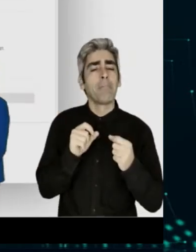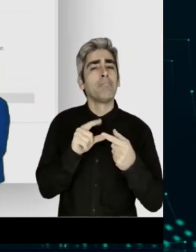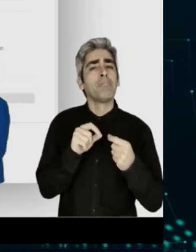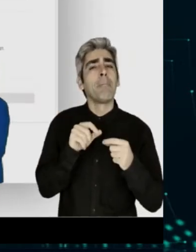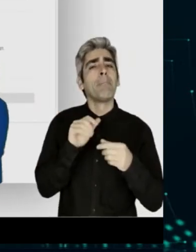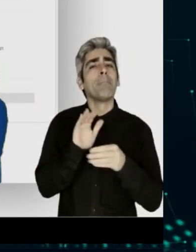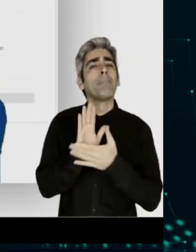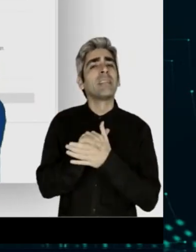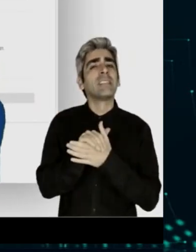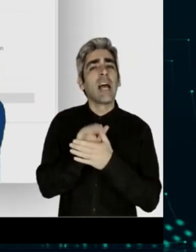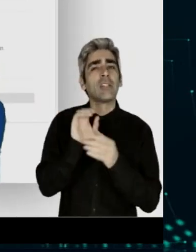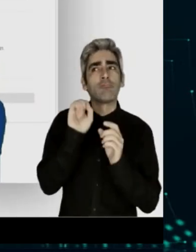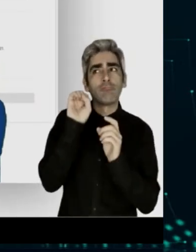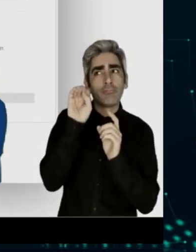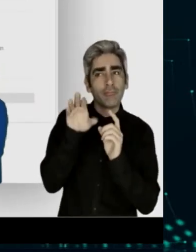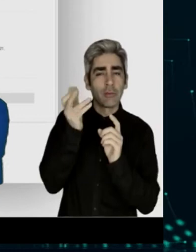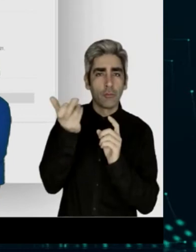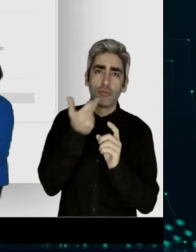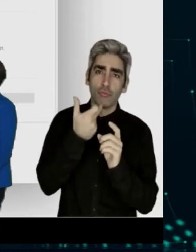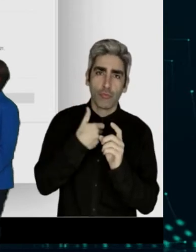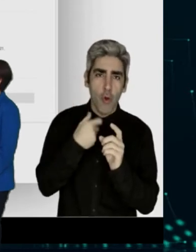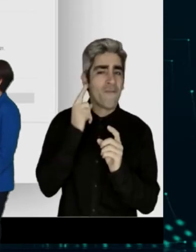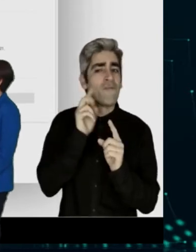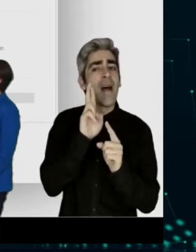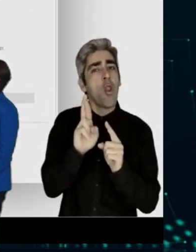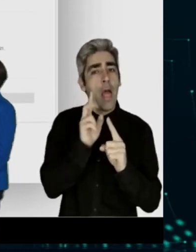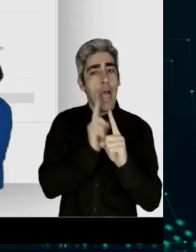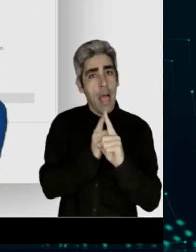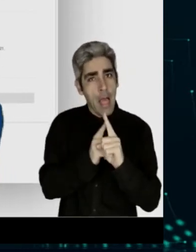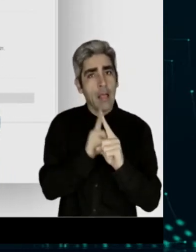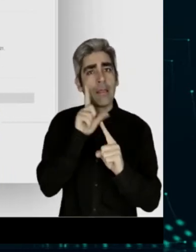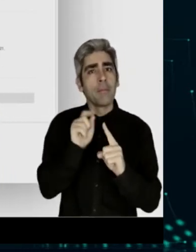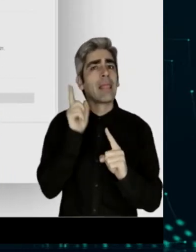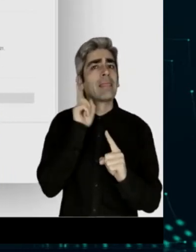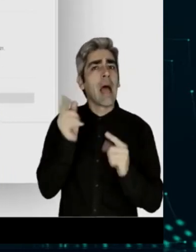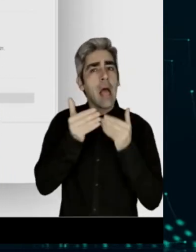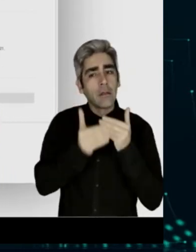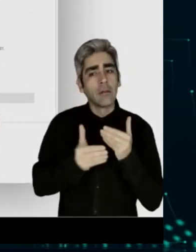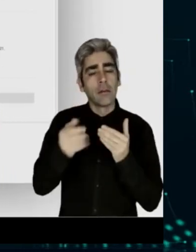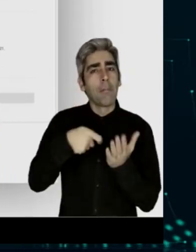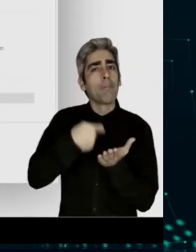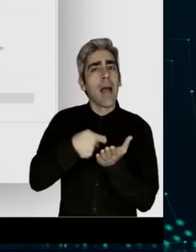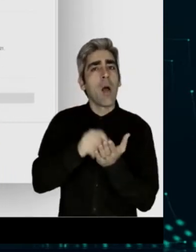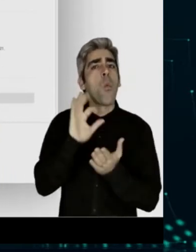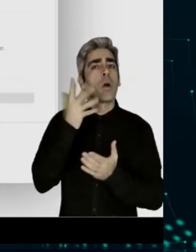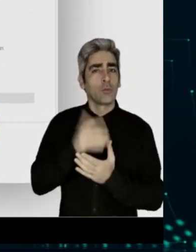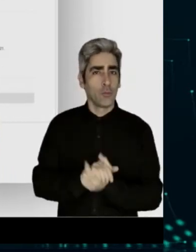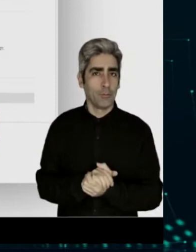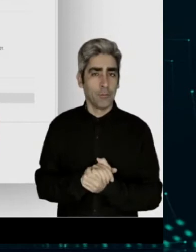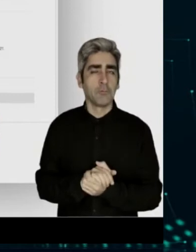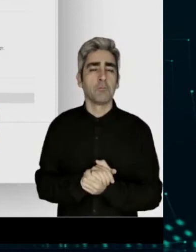Ana, passaram nove meses, desde que iniciámos este projeto, já podemos fazer um balanço? Quais os principais resultados?